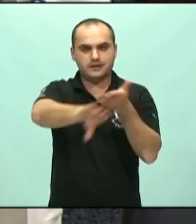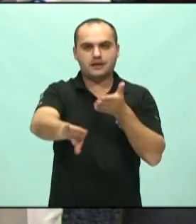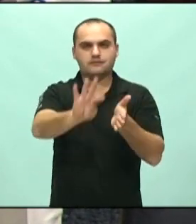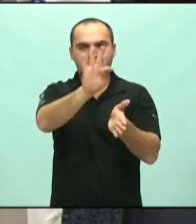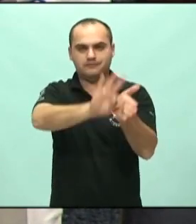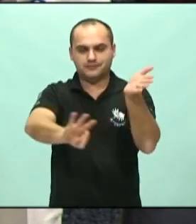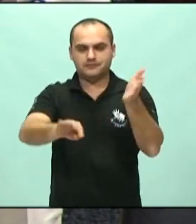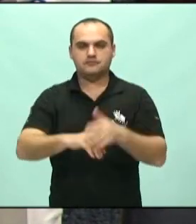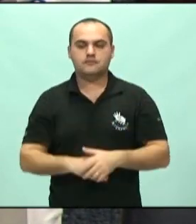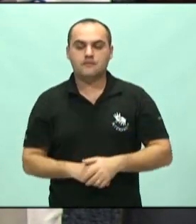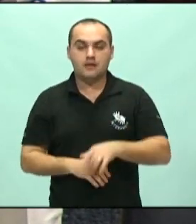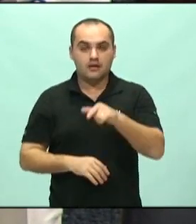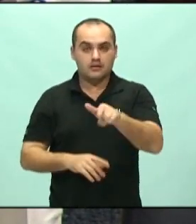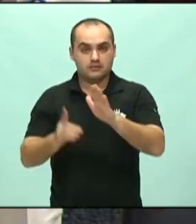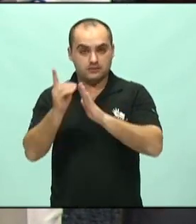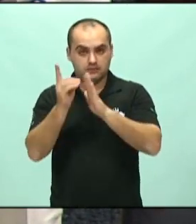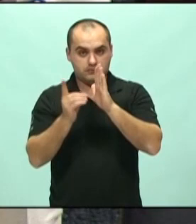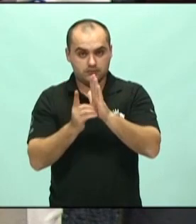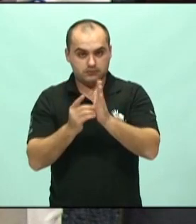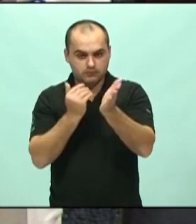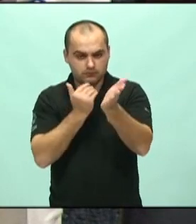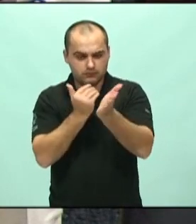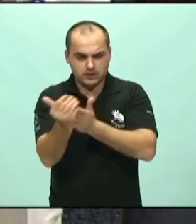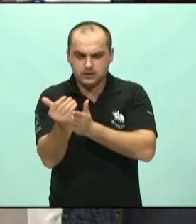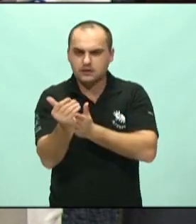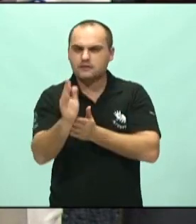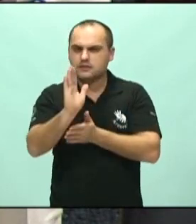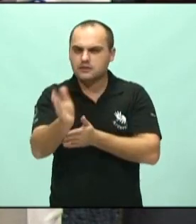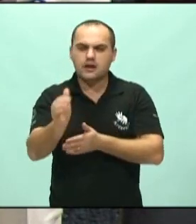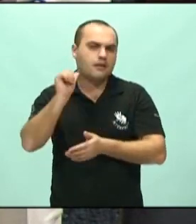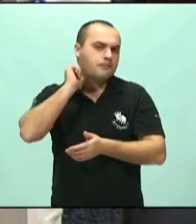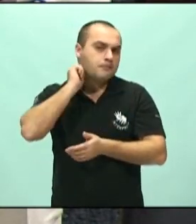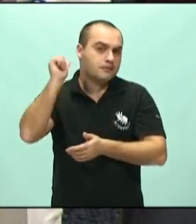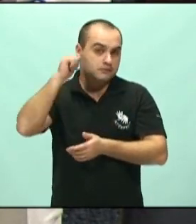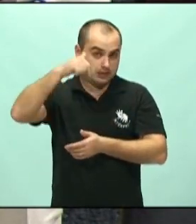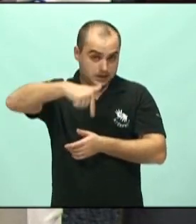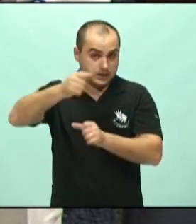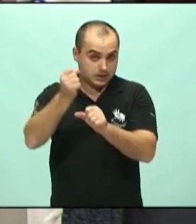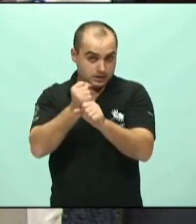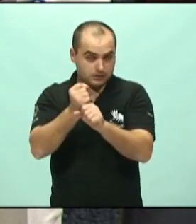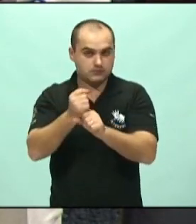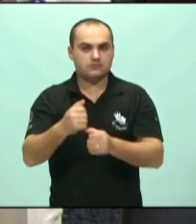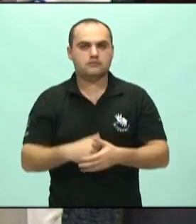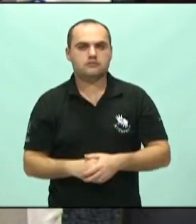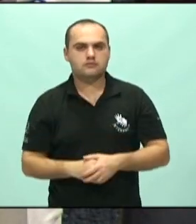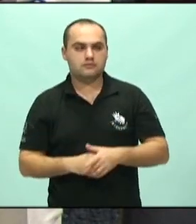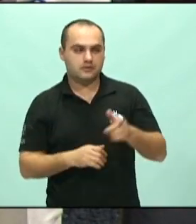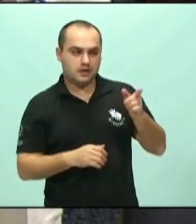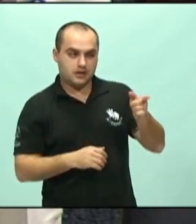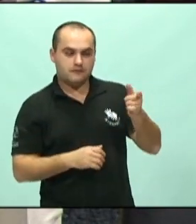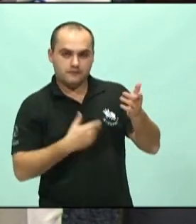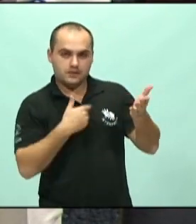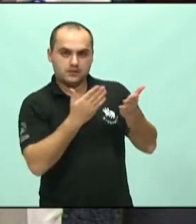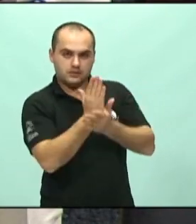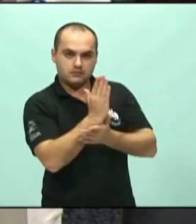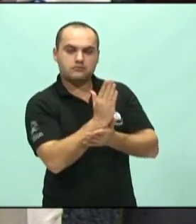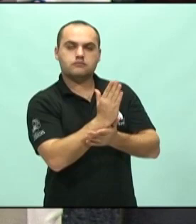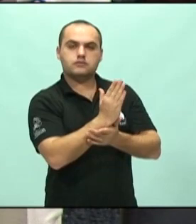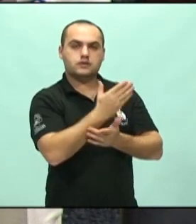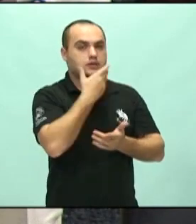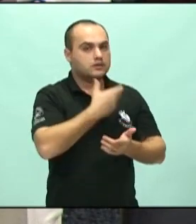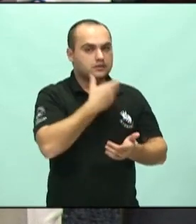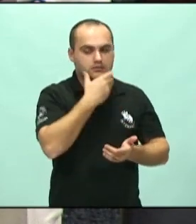Esse decreto entraria em vigor já em abril desse ano. Ele foi promulgado em dezembro, entraria